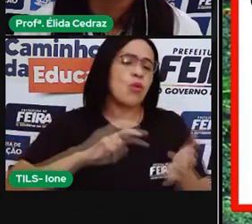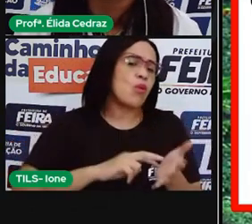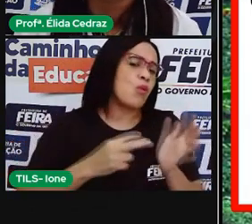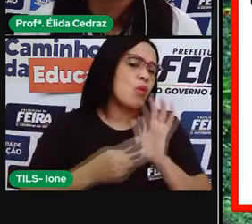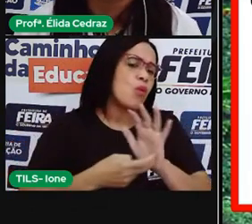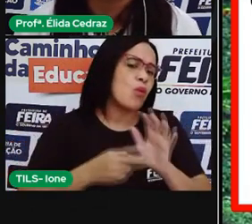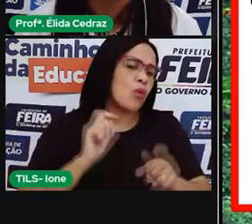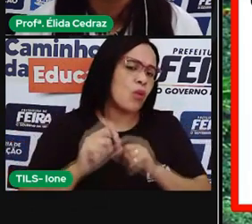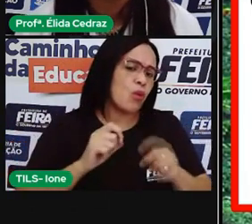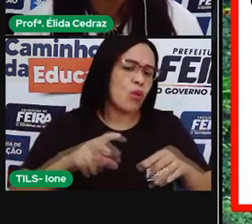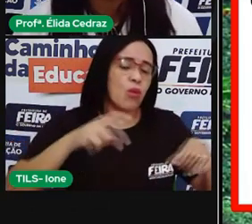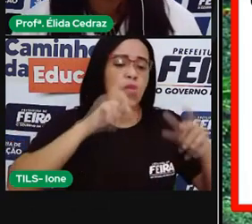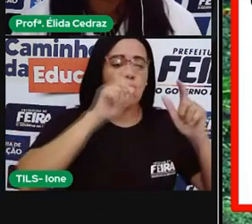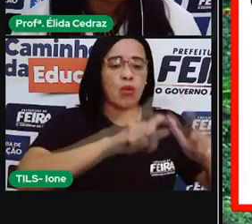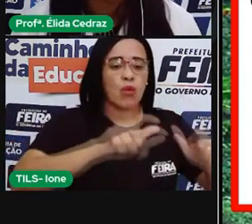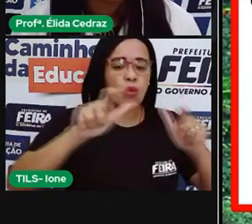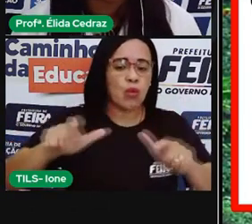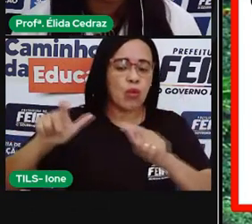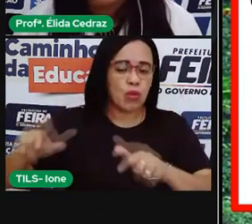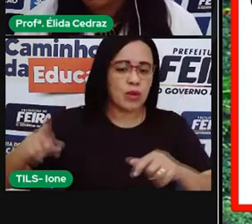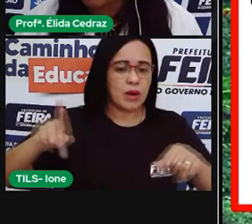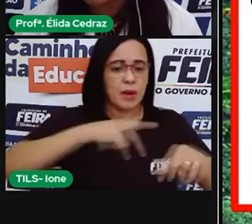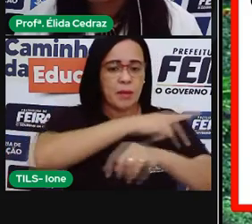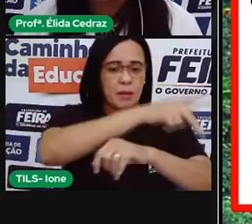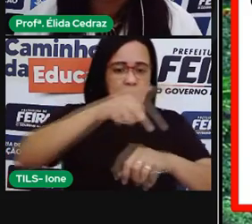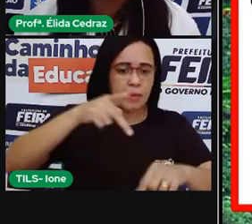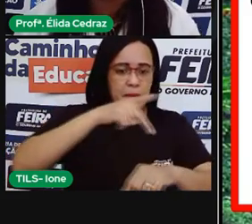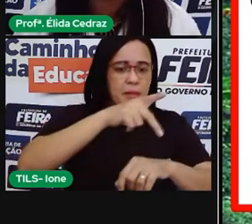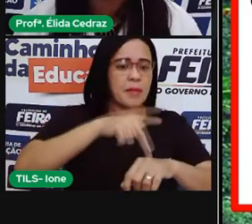território das palmeiras.